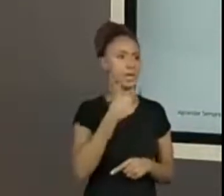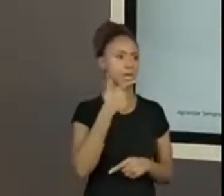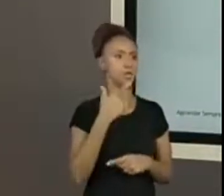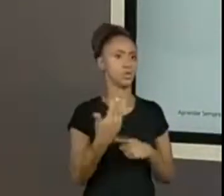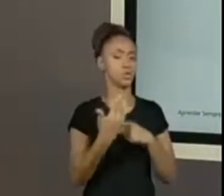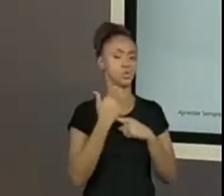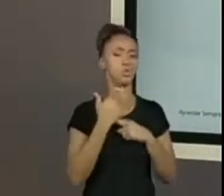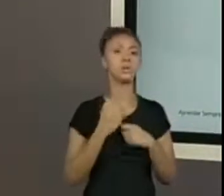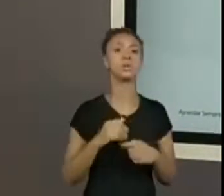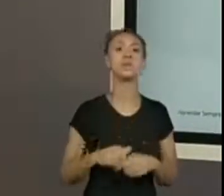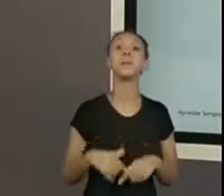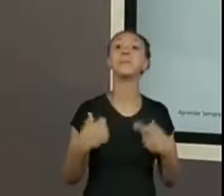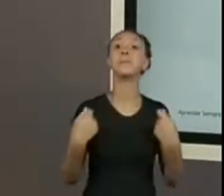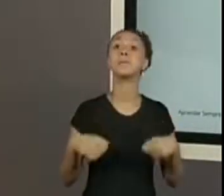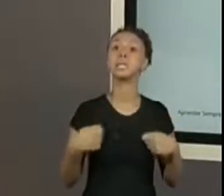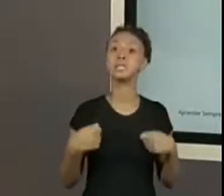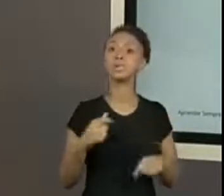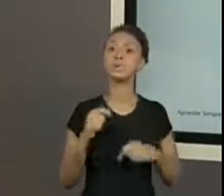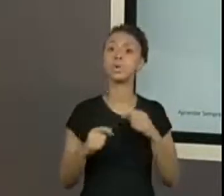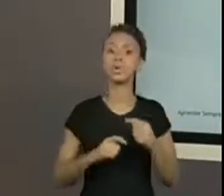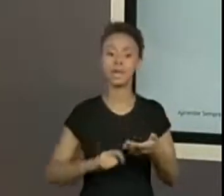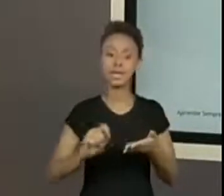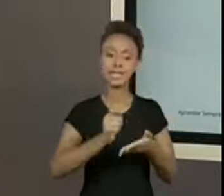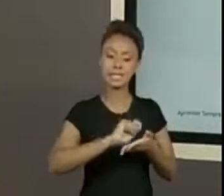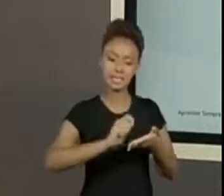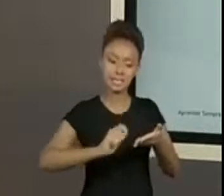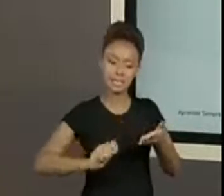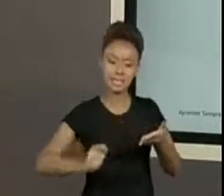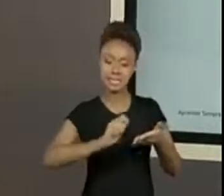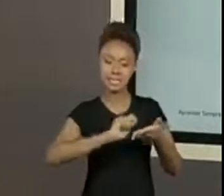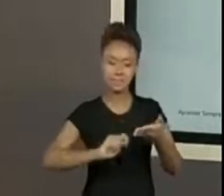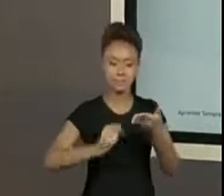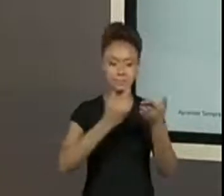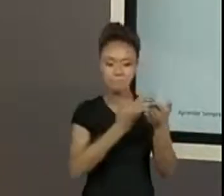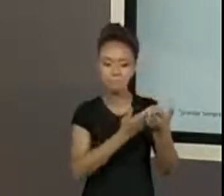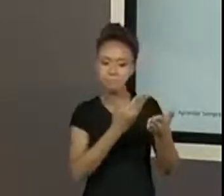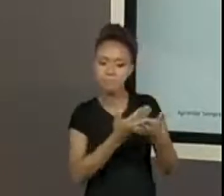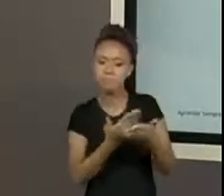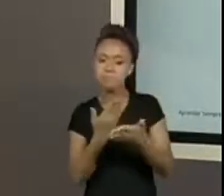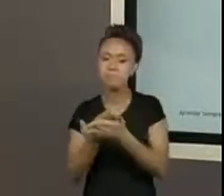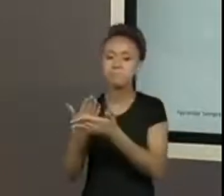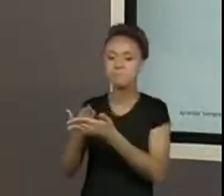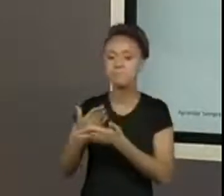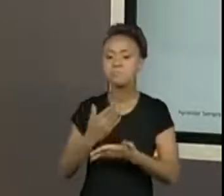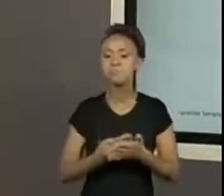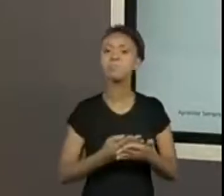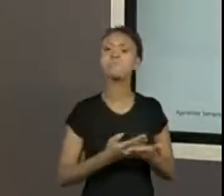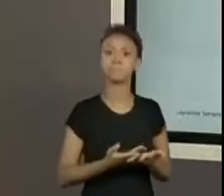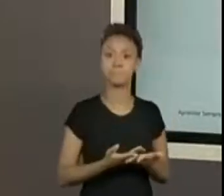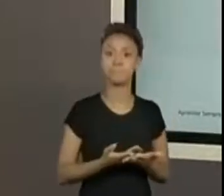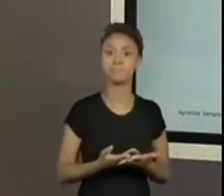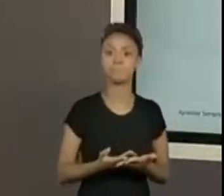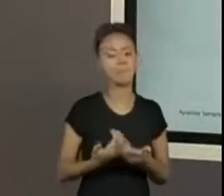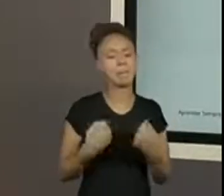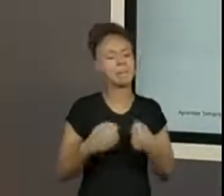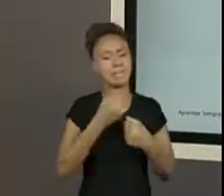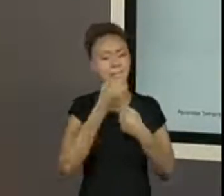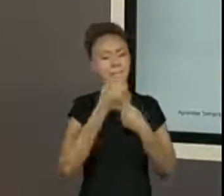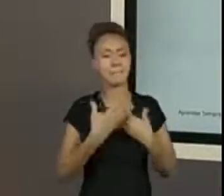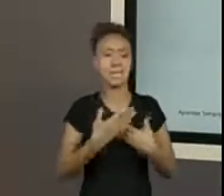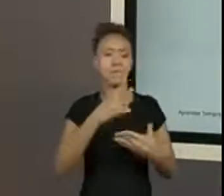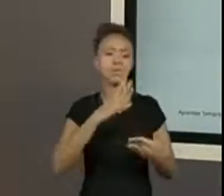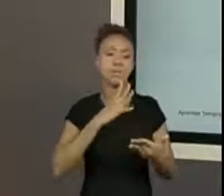preciso do quê? De ter a escrita dessa leitura. Eu preciso estudar, eu preciso conhecê-la muito bem. Por isso, gente vai ter,